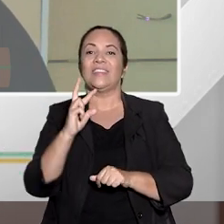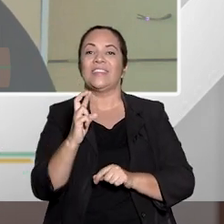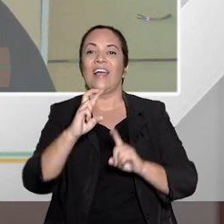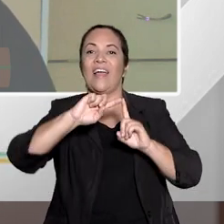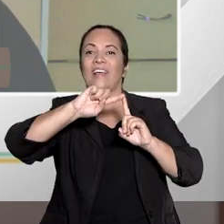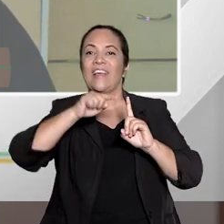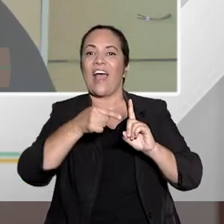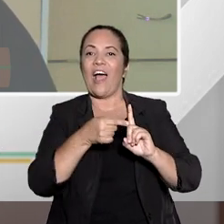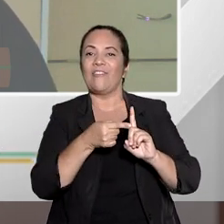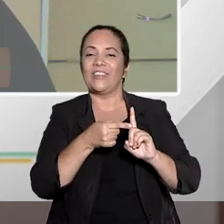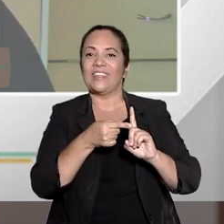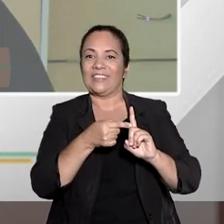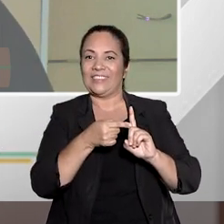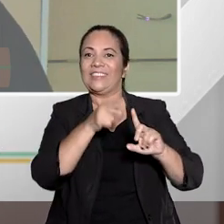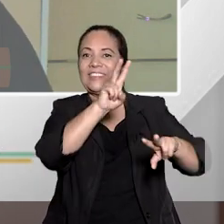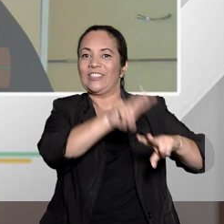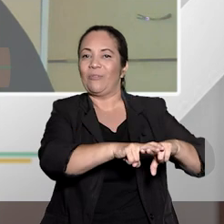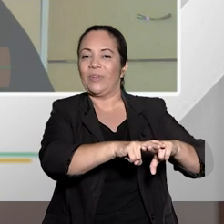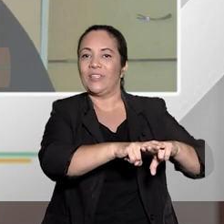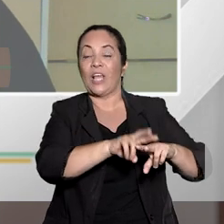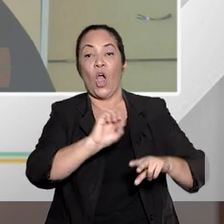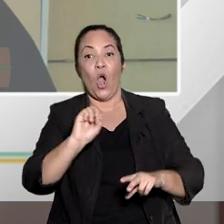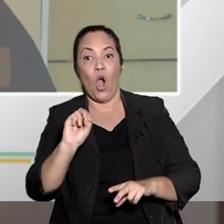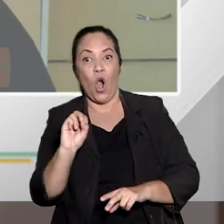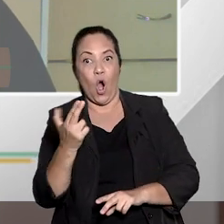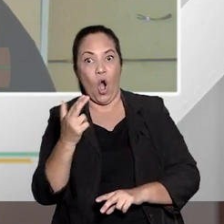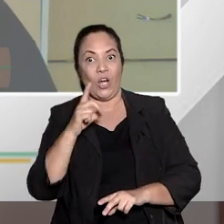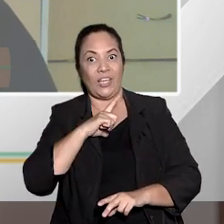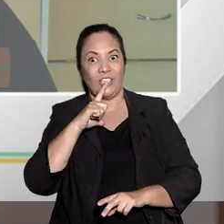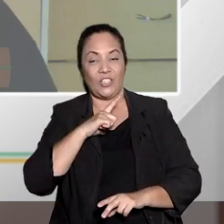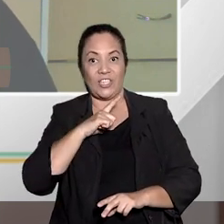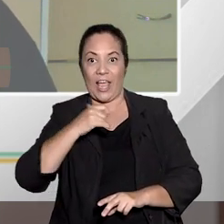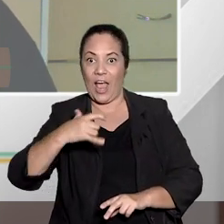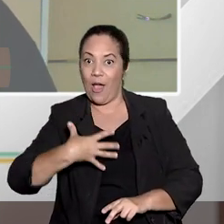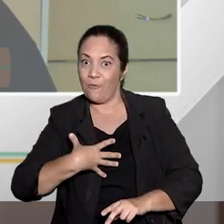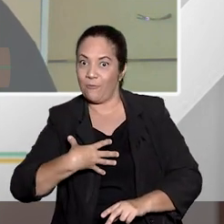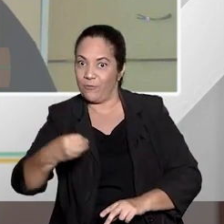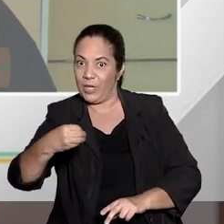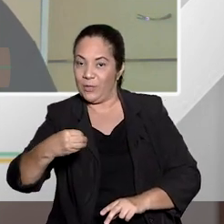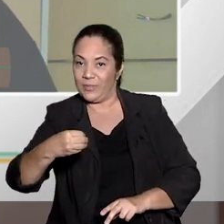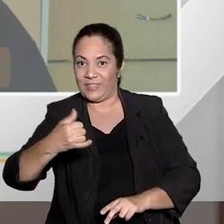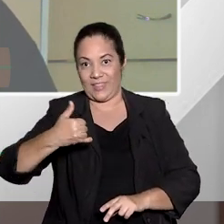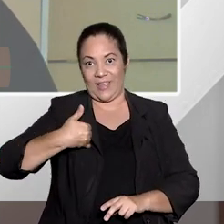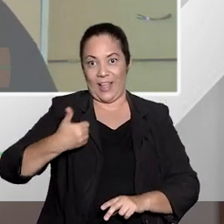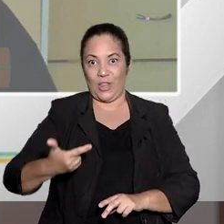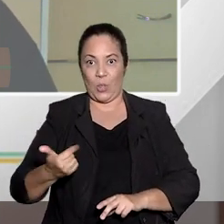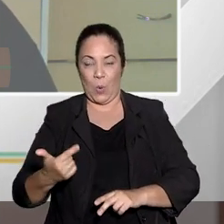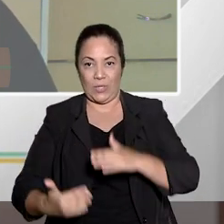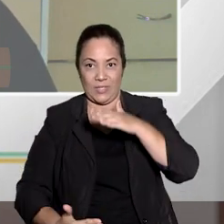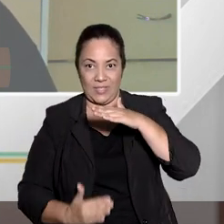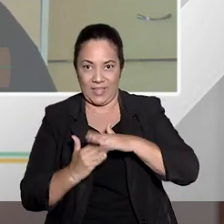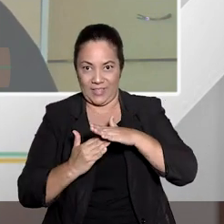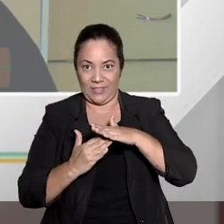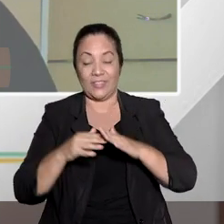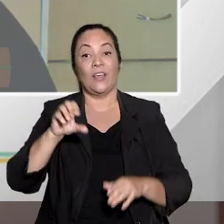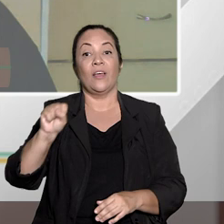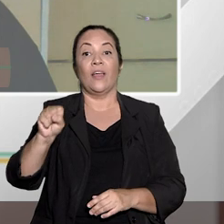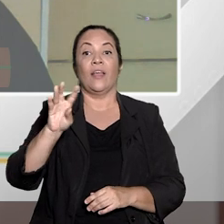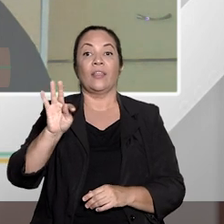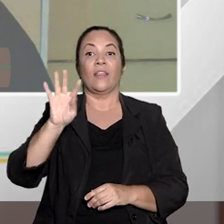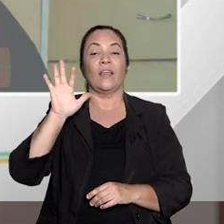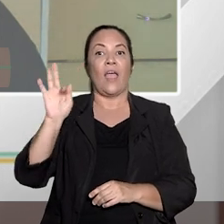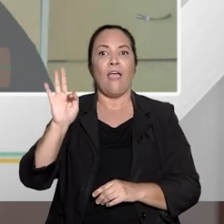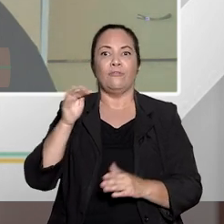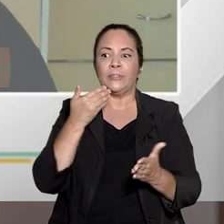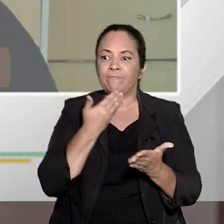qualquer mês de gravidez ou que tivessem filhos de até 12 anos de idade incompletos. O STF fez